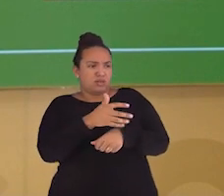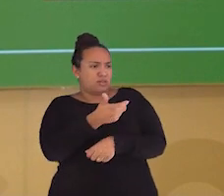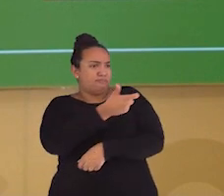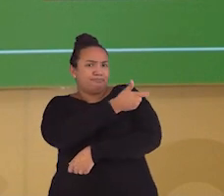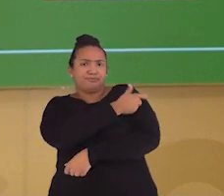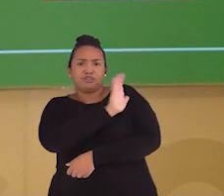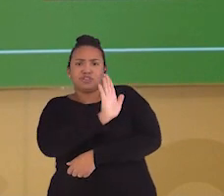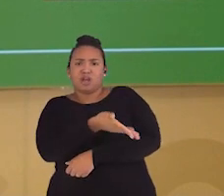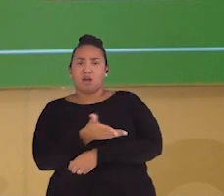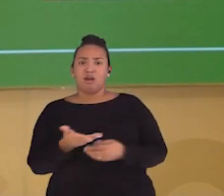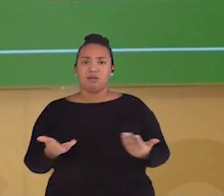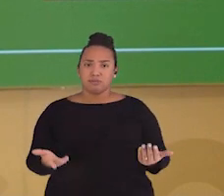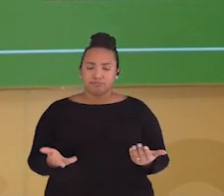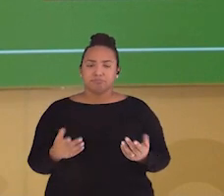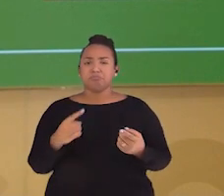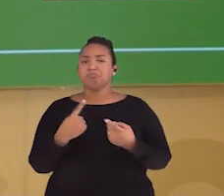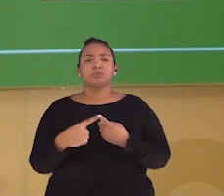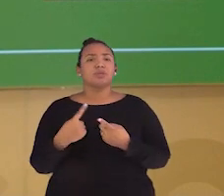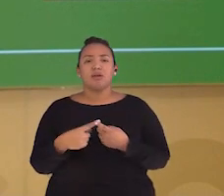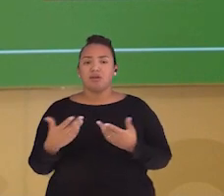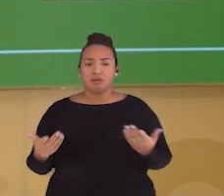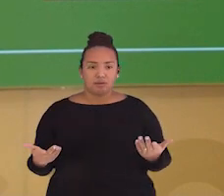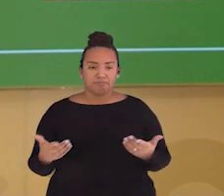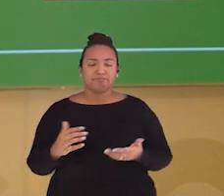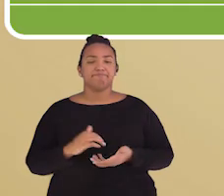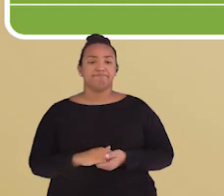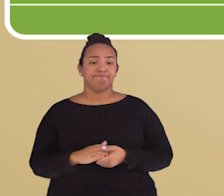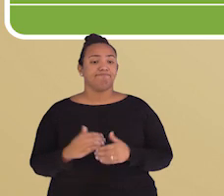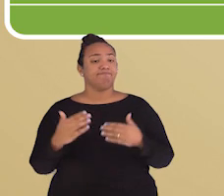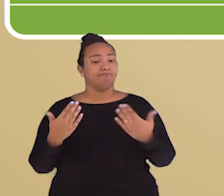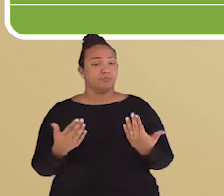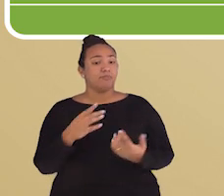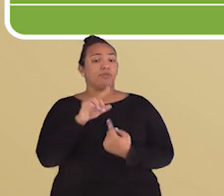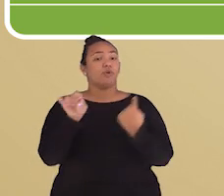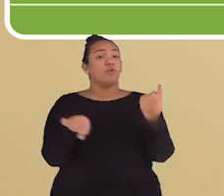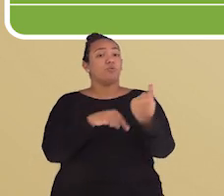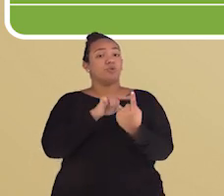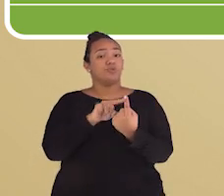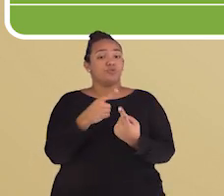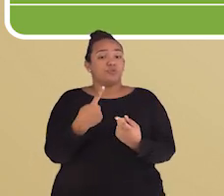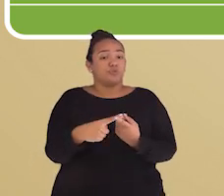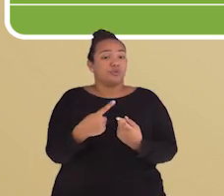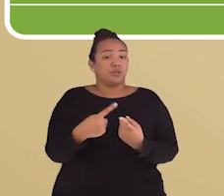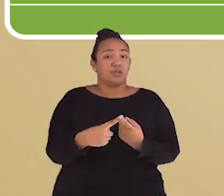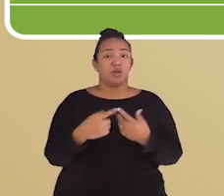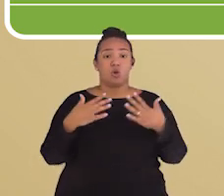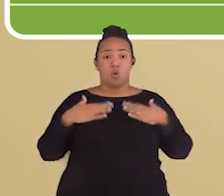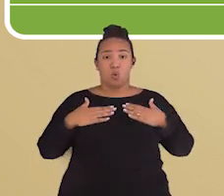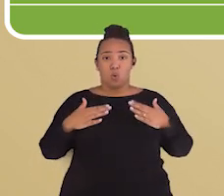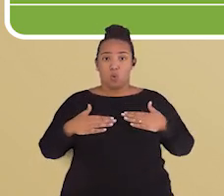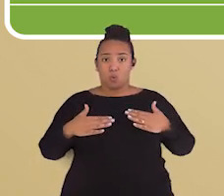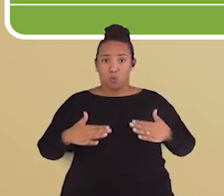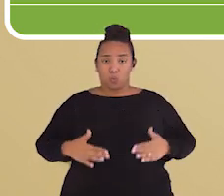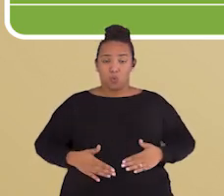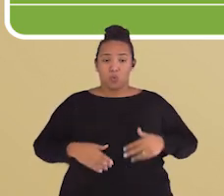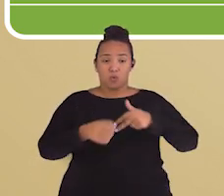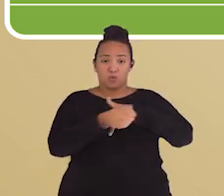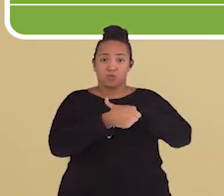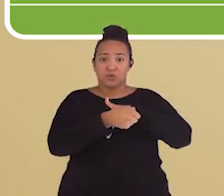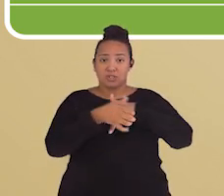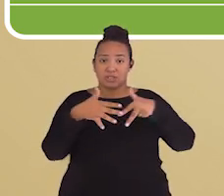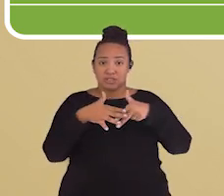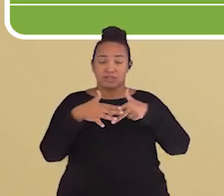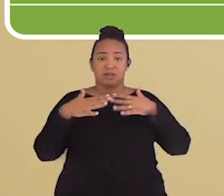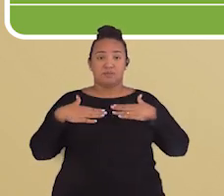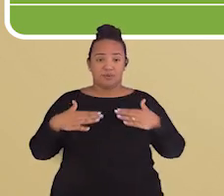doença de forma proposital? Qual a finalidade disso? O objetivo disso é ativar o nosso sistema imunológico,